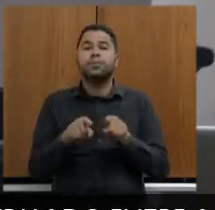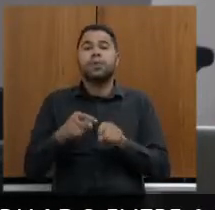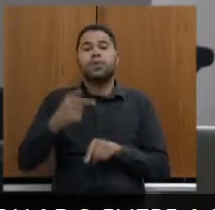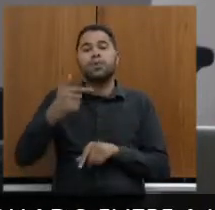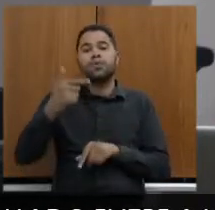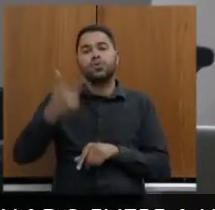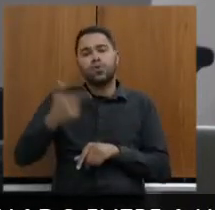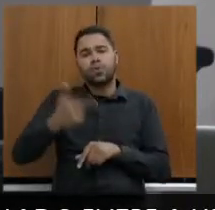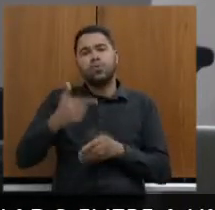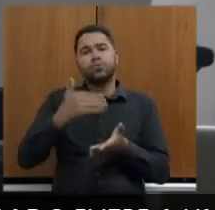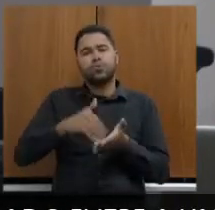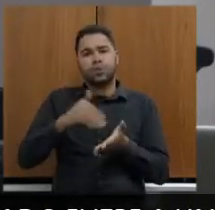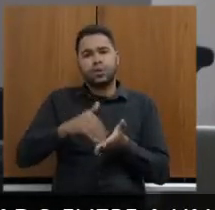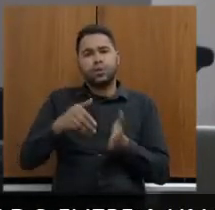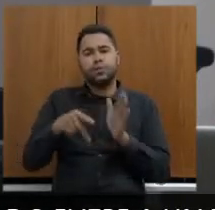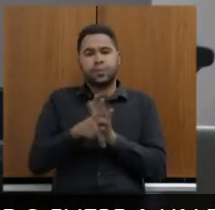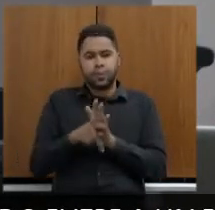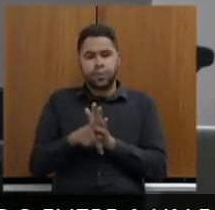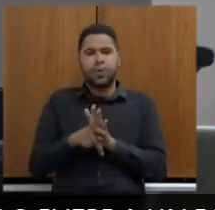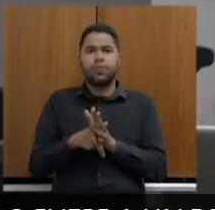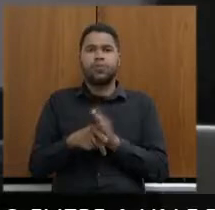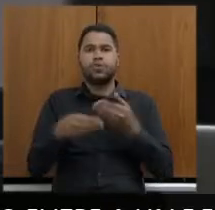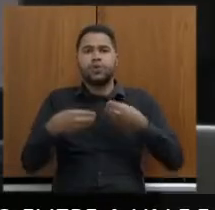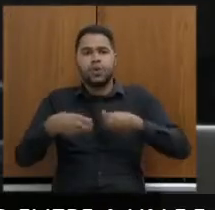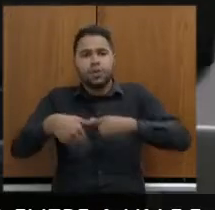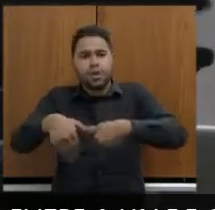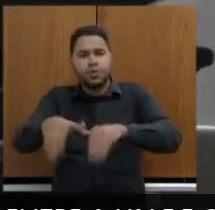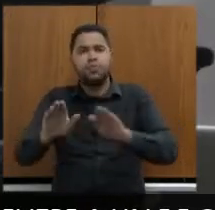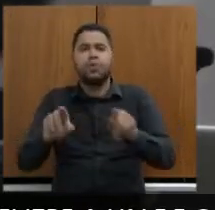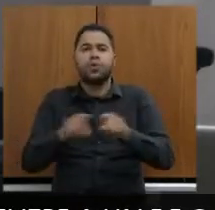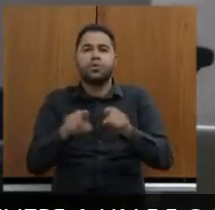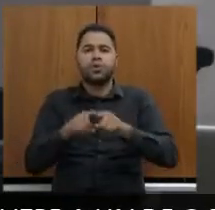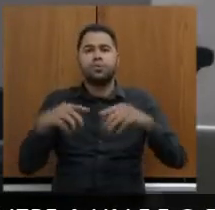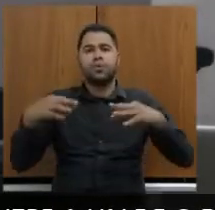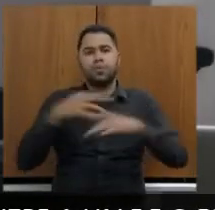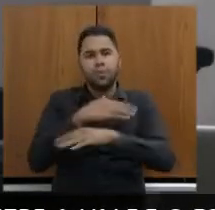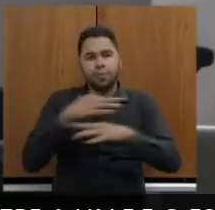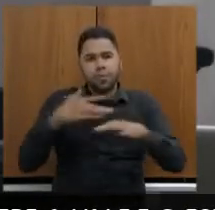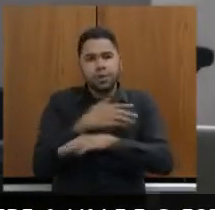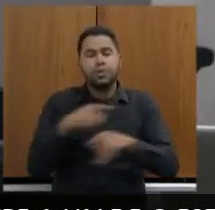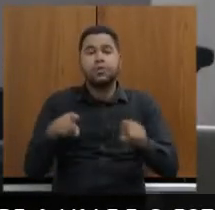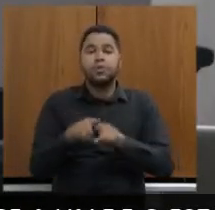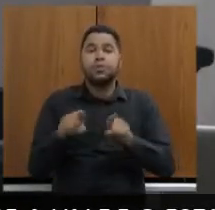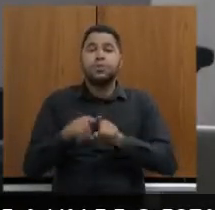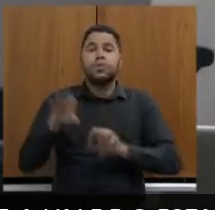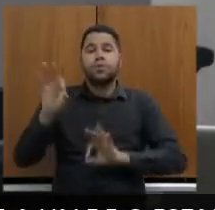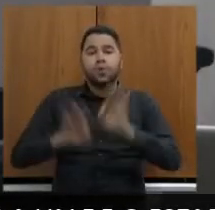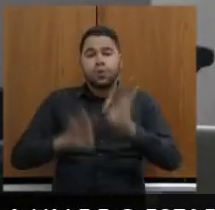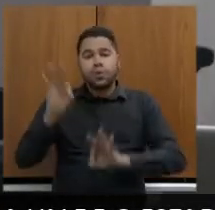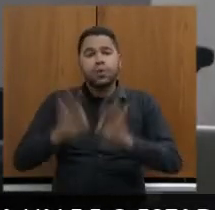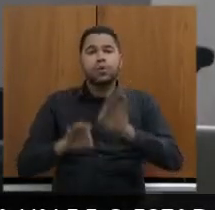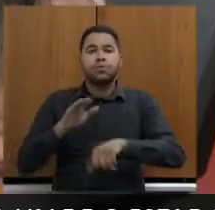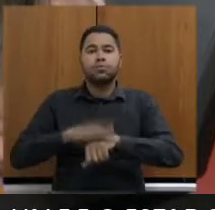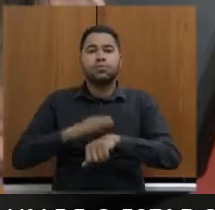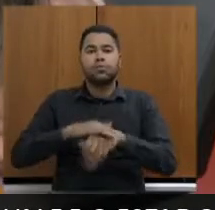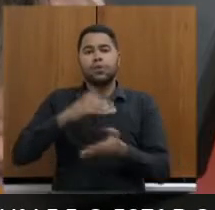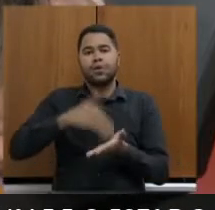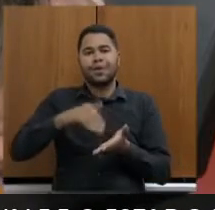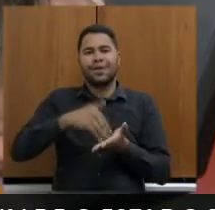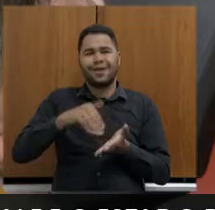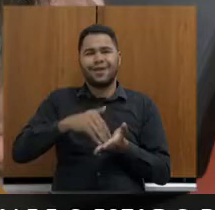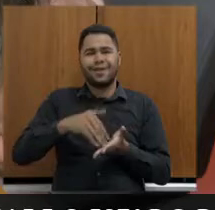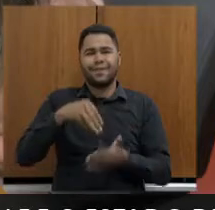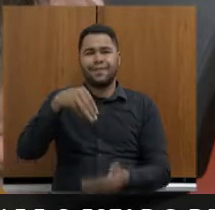de transporte e mobilidade o Gabriel Fajardo e também por organização por parte do secretário Fernando Marcato